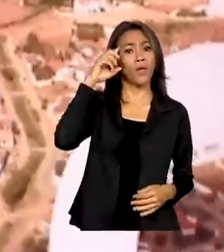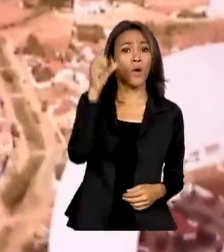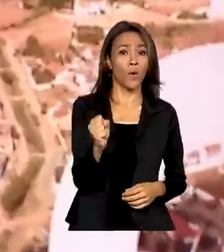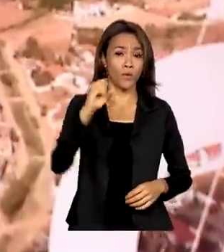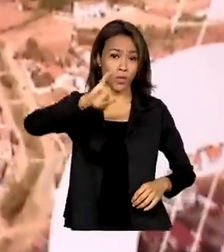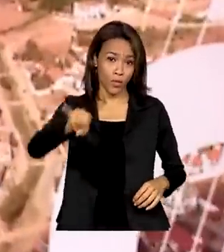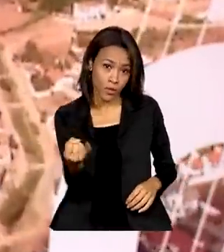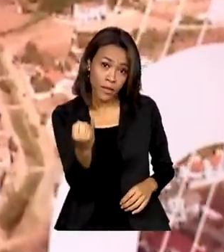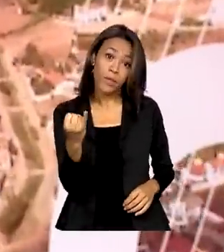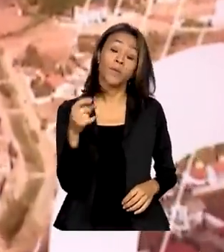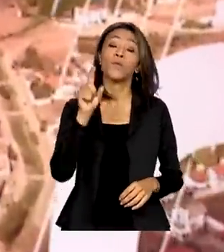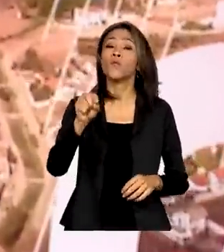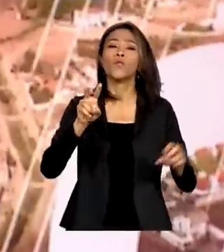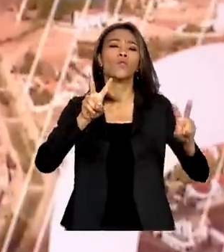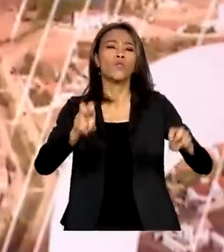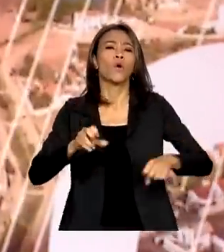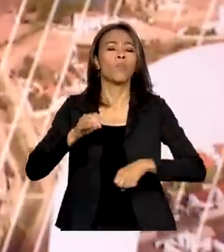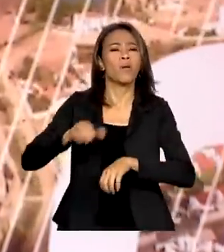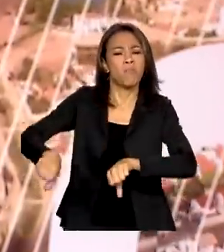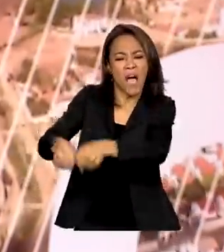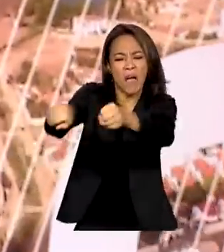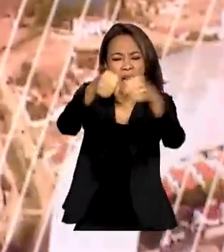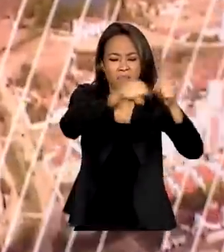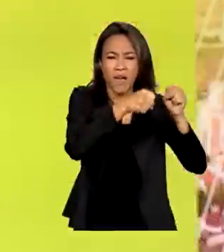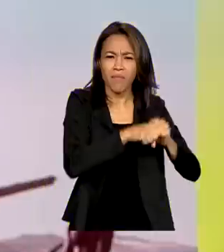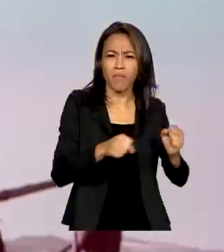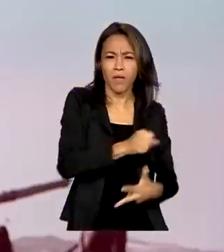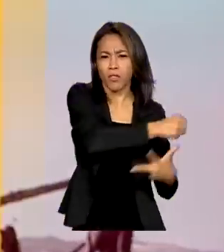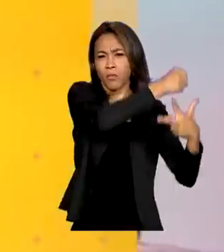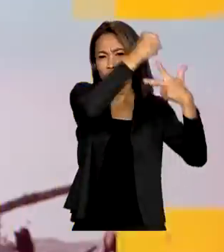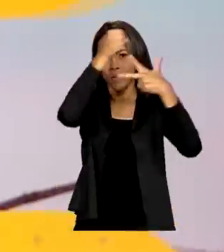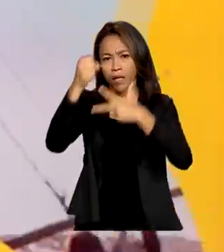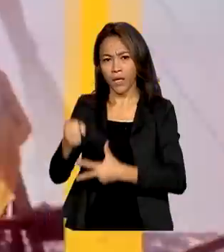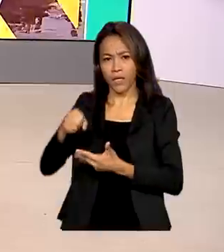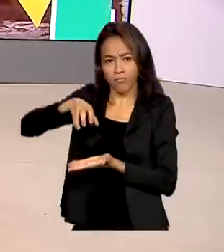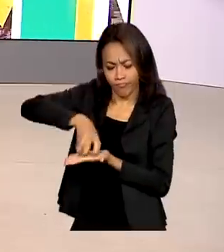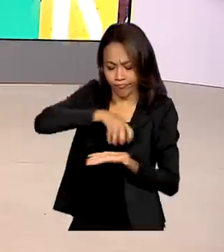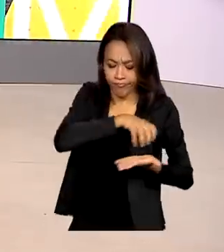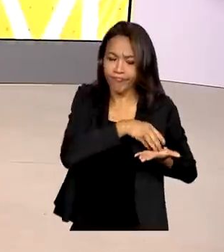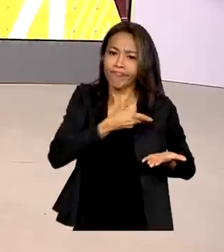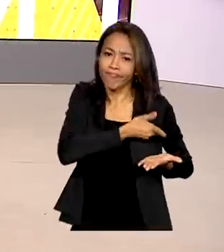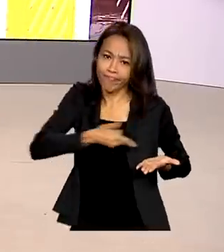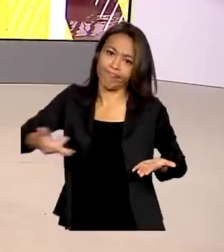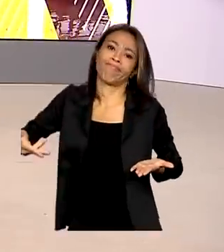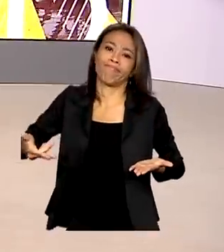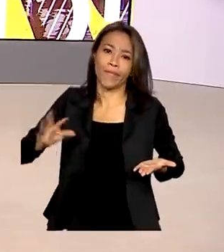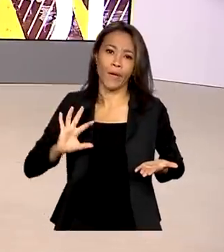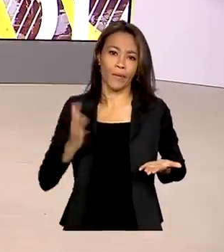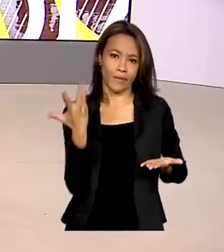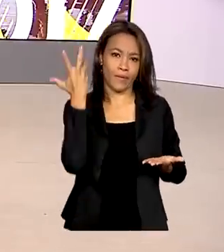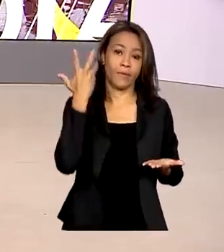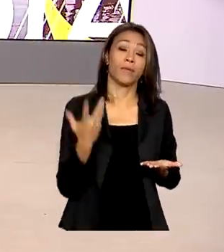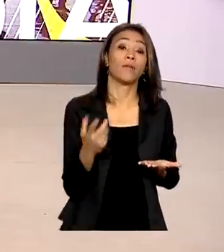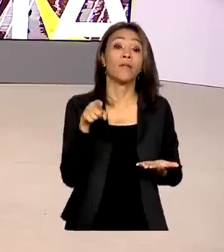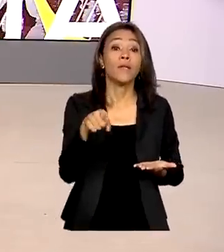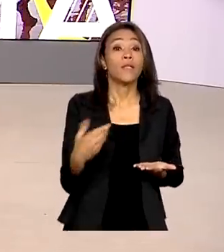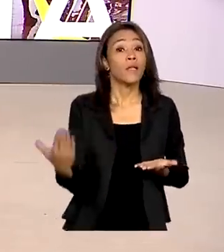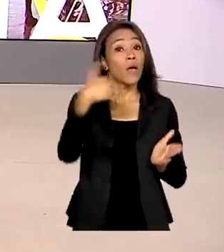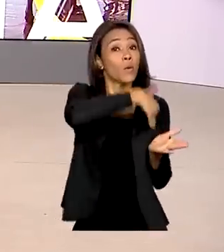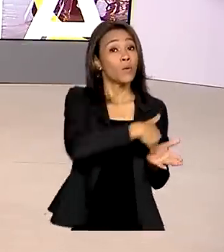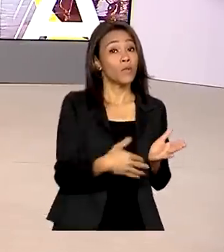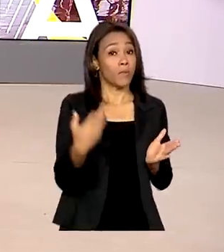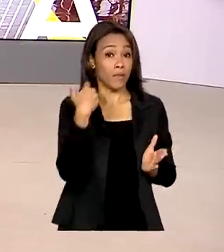antidemocráticos depredaram as sedes dos três poderes em Brasília. Na última sexta-feira, um relatório foi